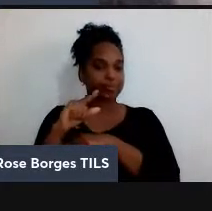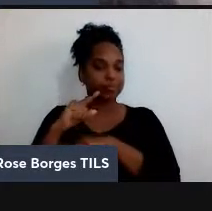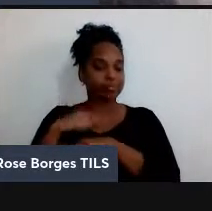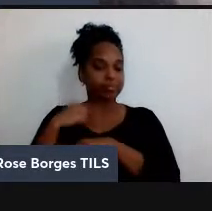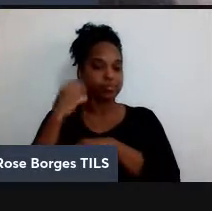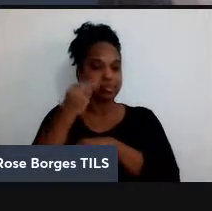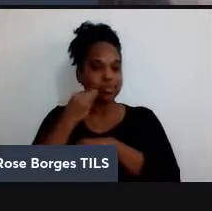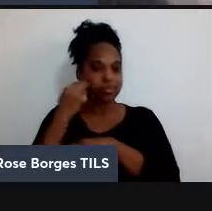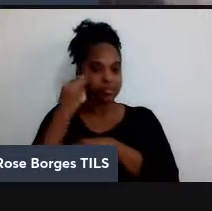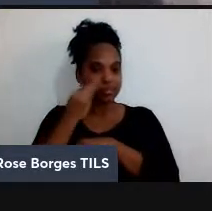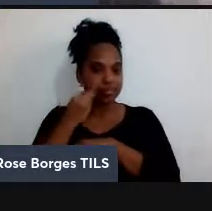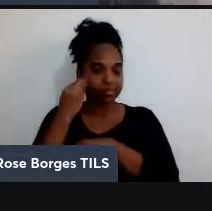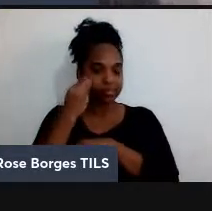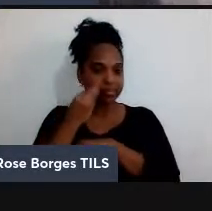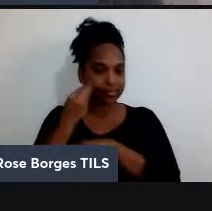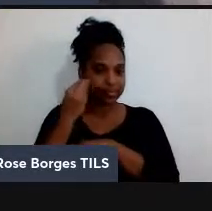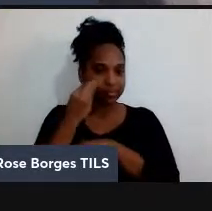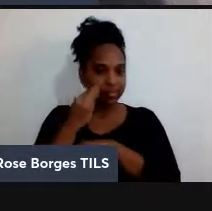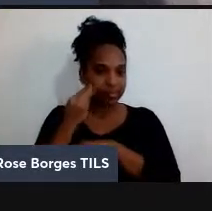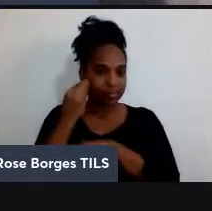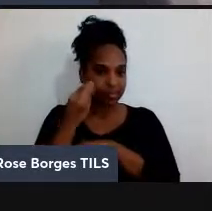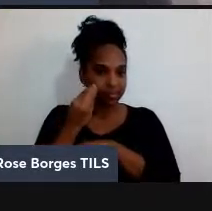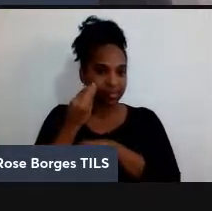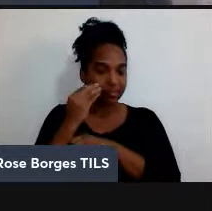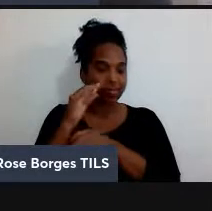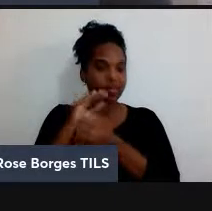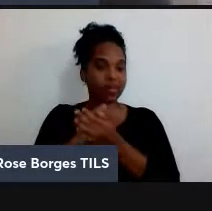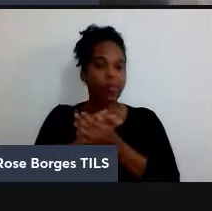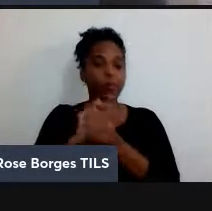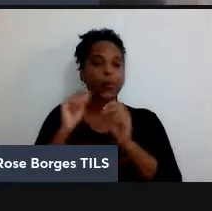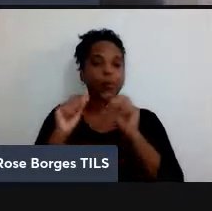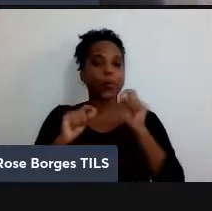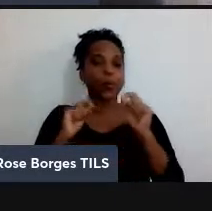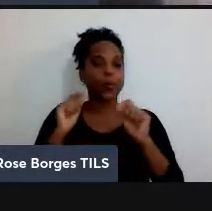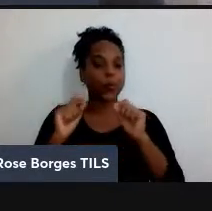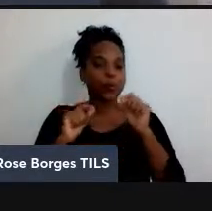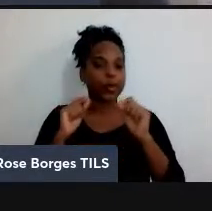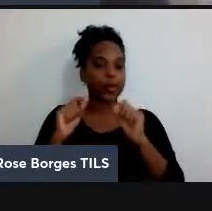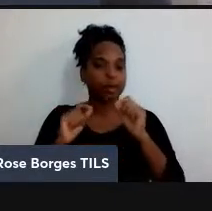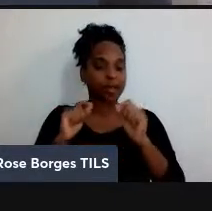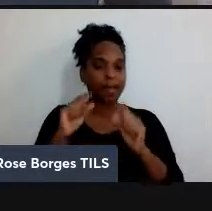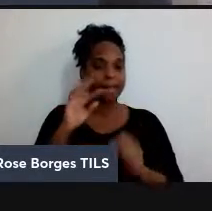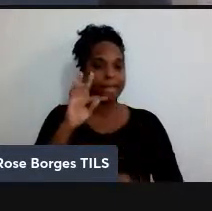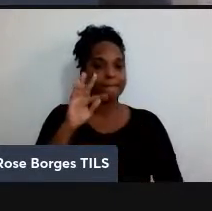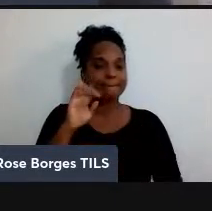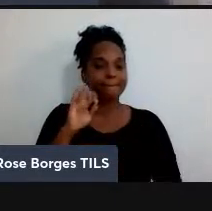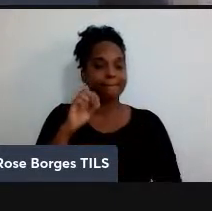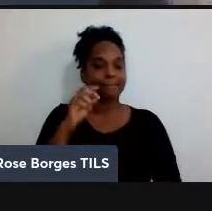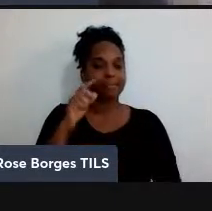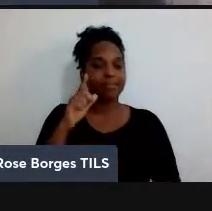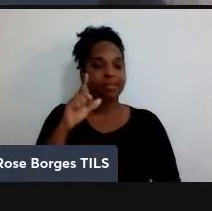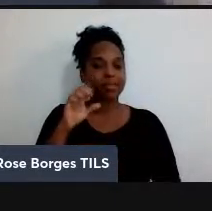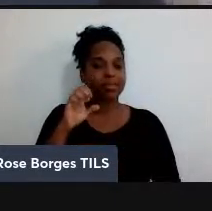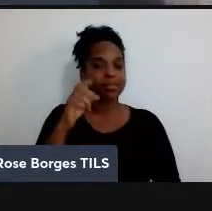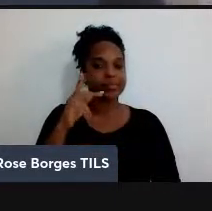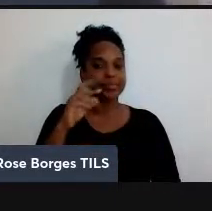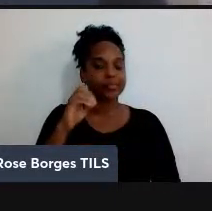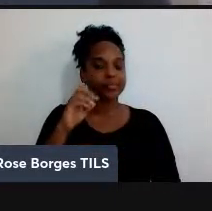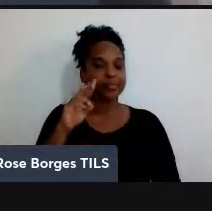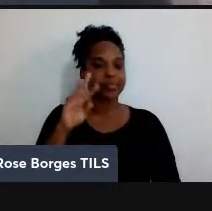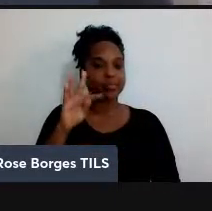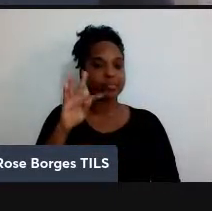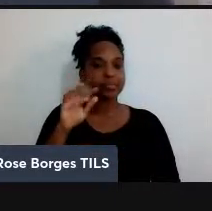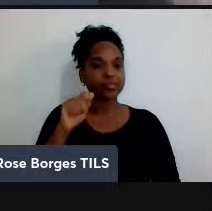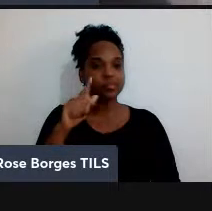desses protocolos de teleportação. Mas o que é a teleportação quântica? Ela é bastante distinta aí